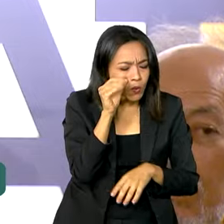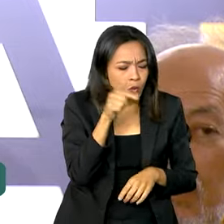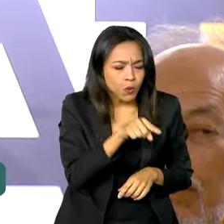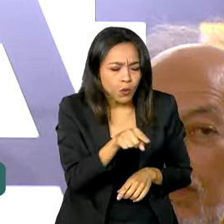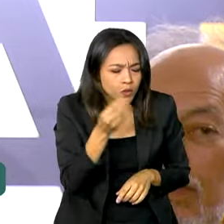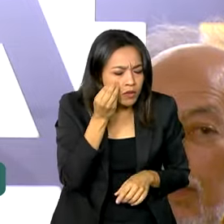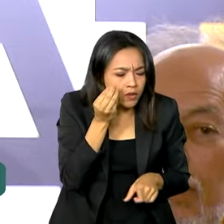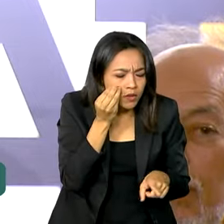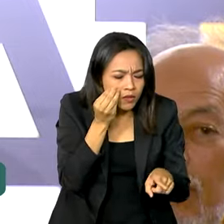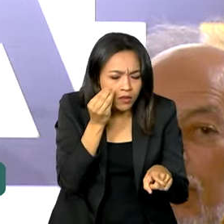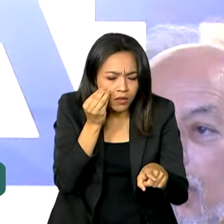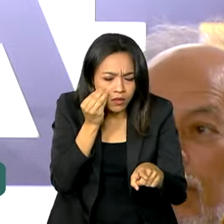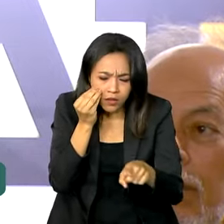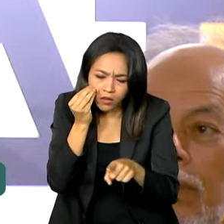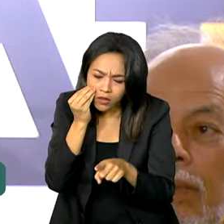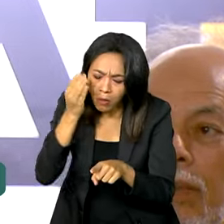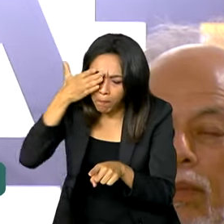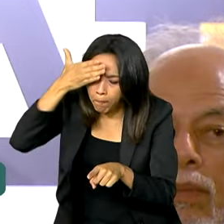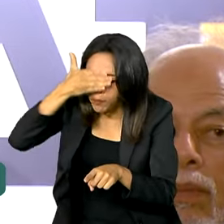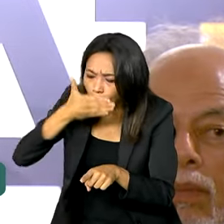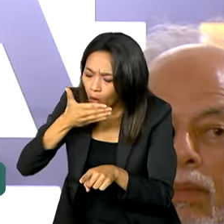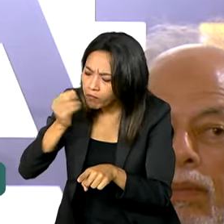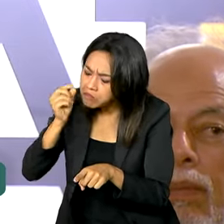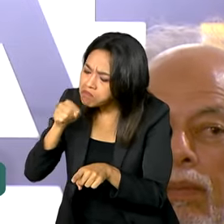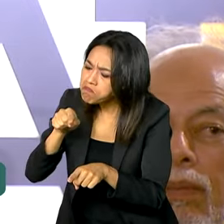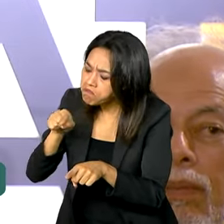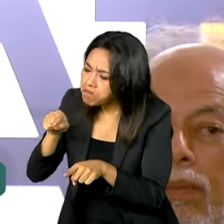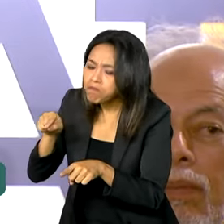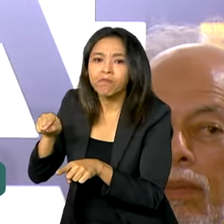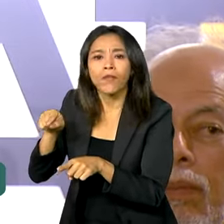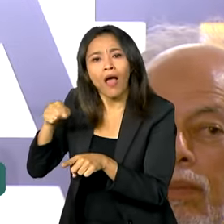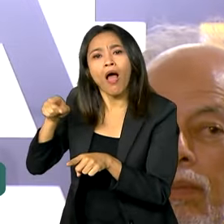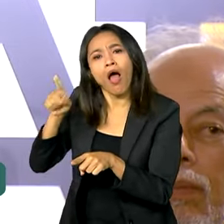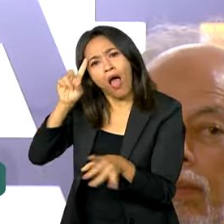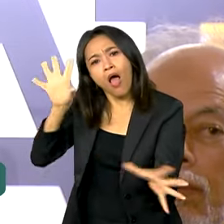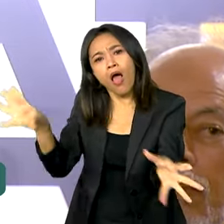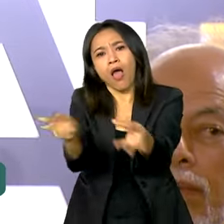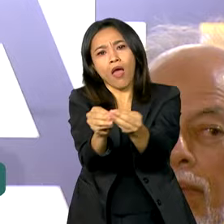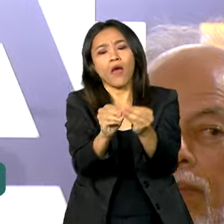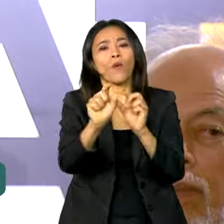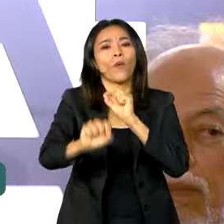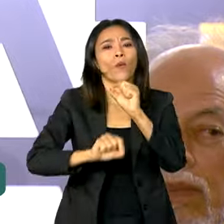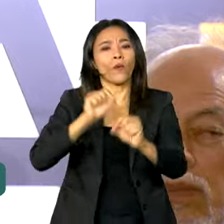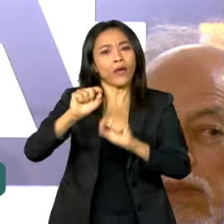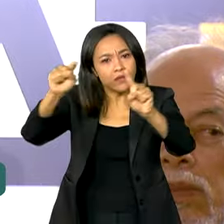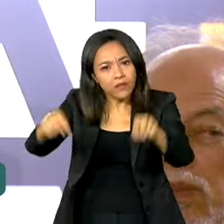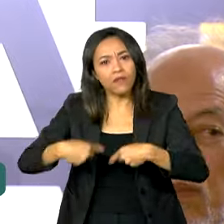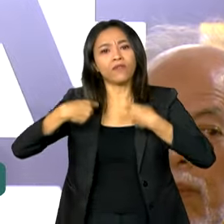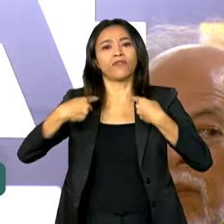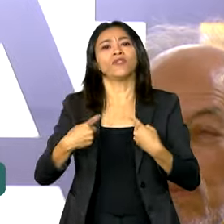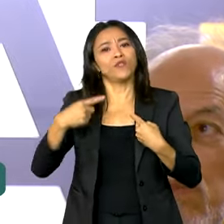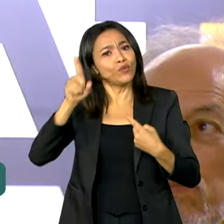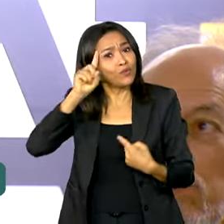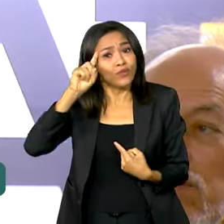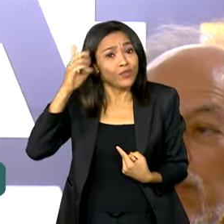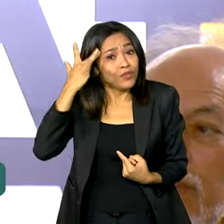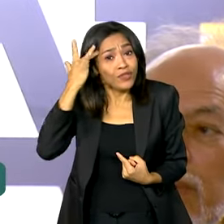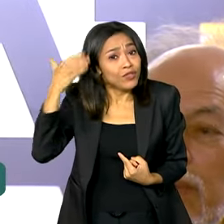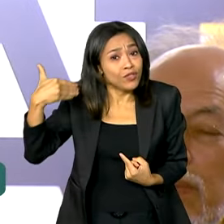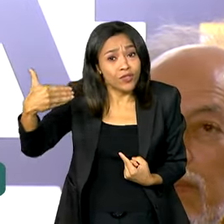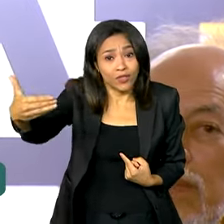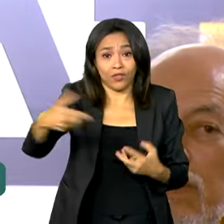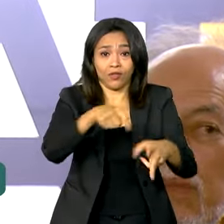experimento, a comprovação, ela seja matéria de desafios do dia a dia do povo